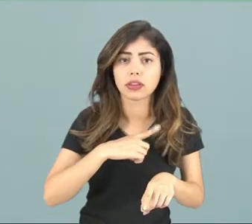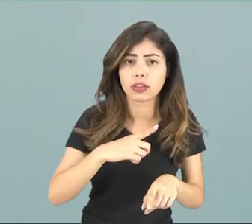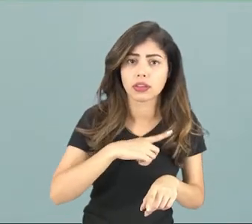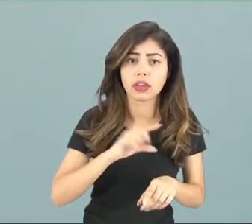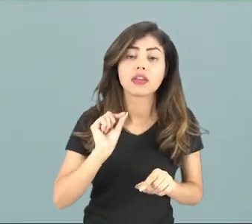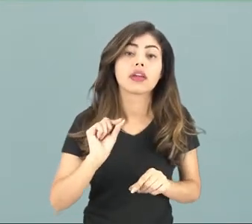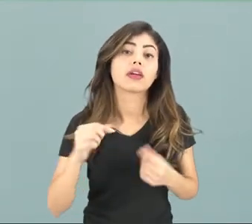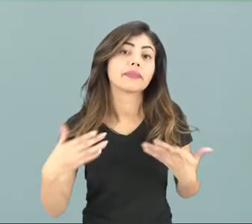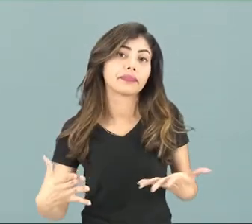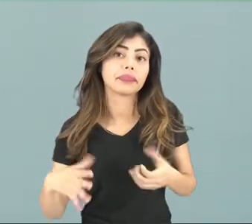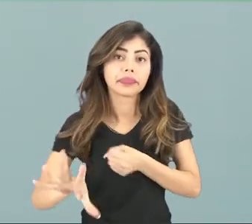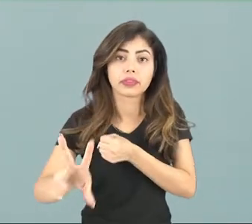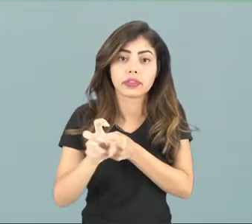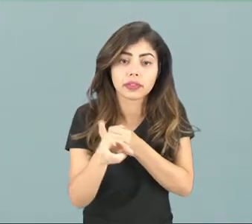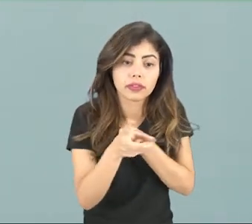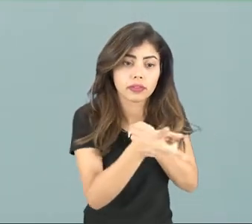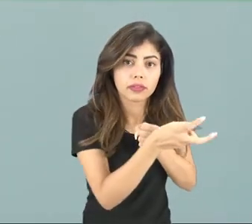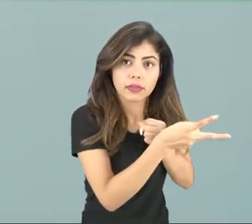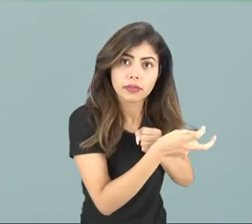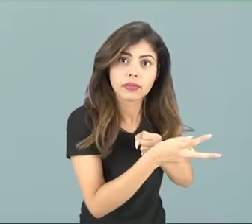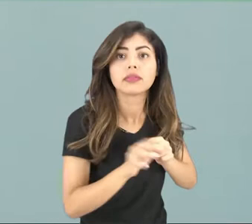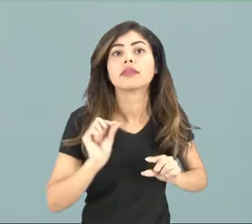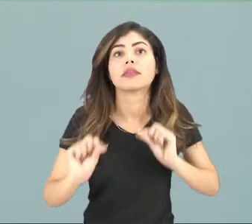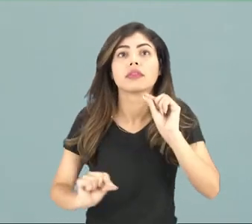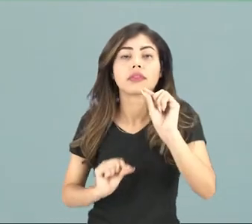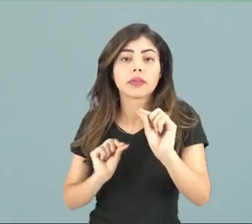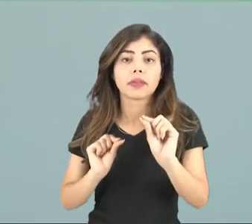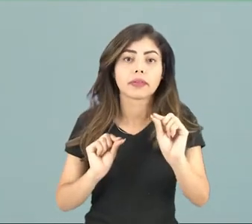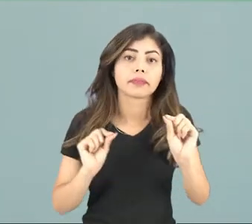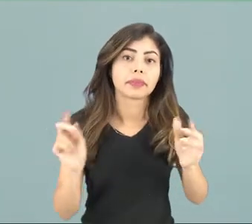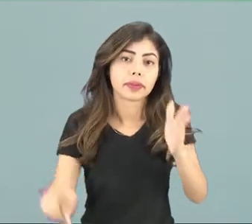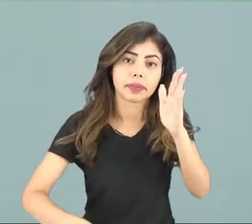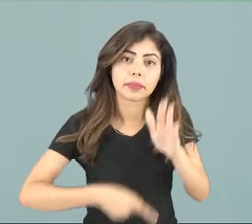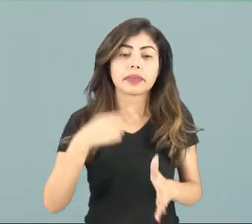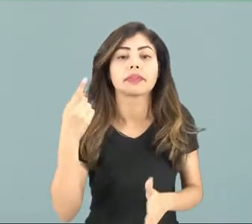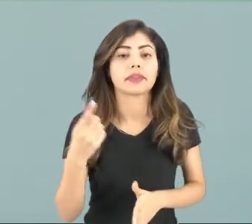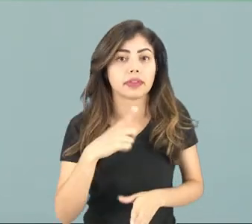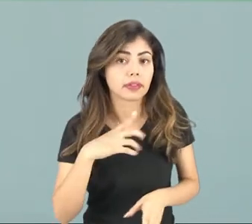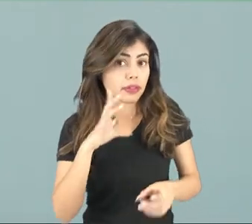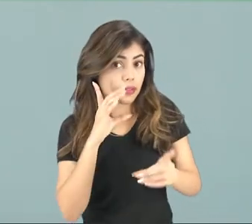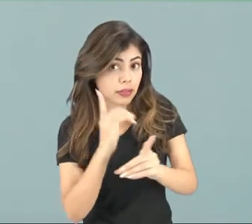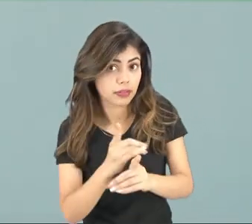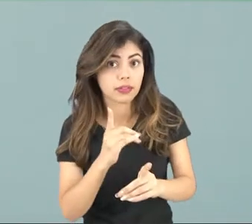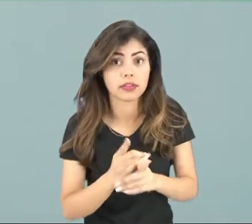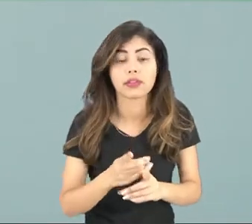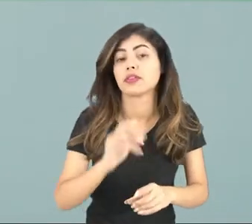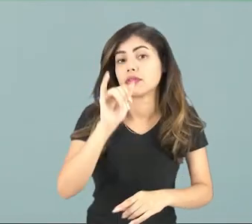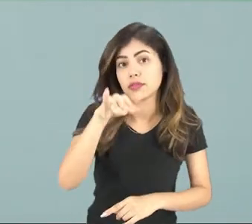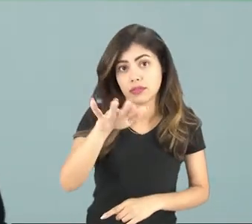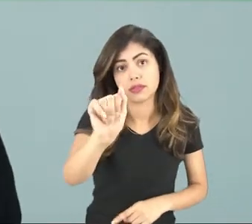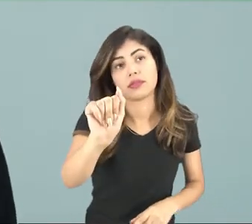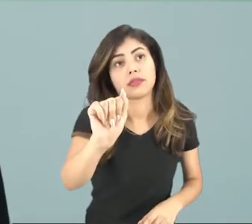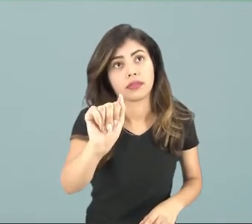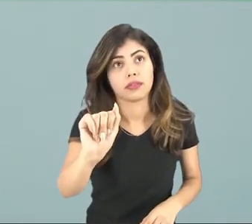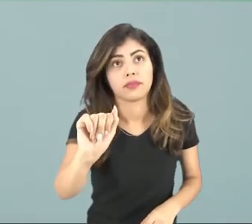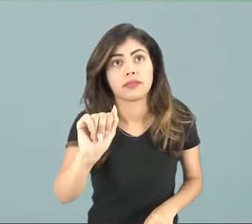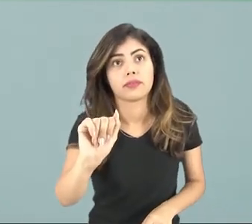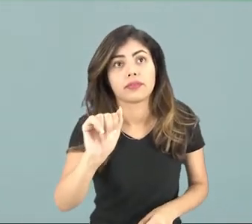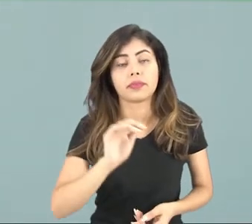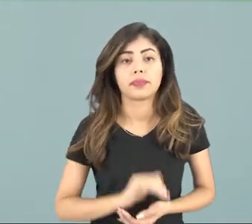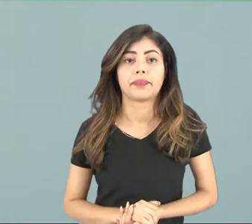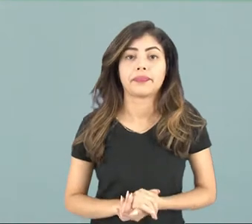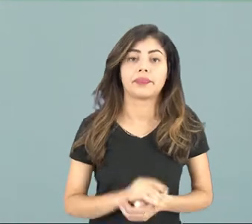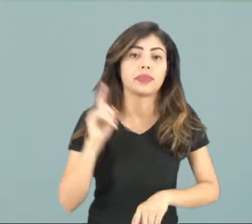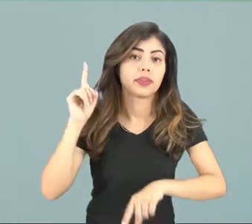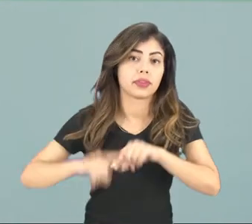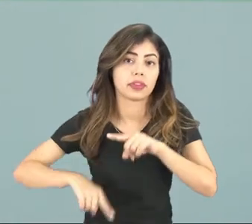a ideia de atrair coisas. Mas a primeira vez que se identificou a presença de um imã foi um